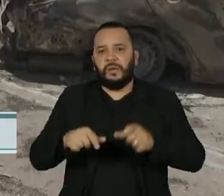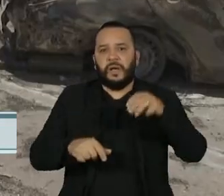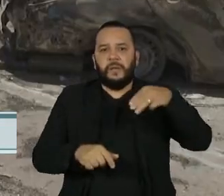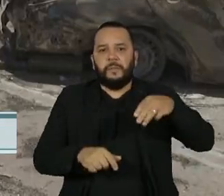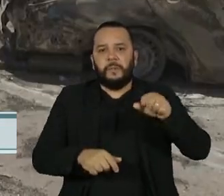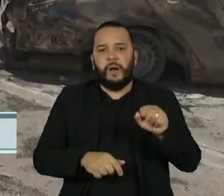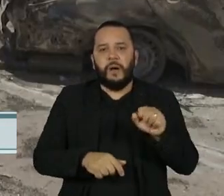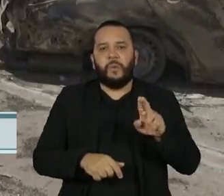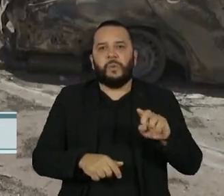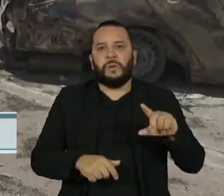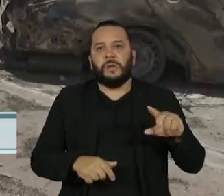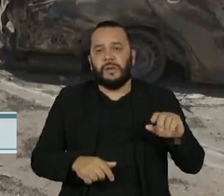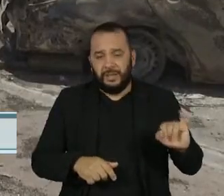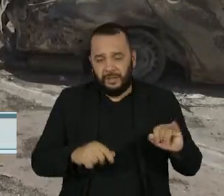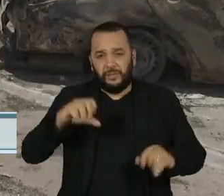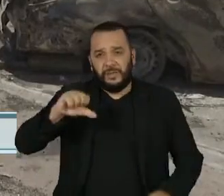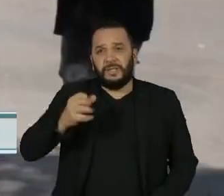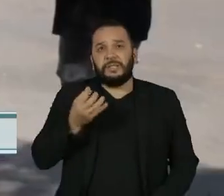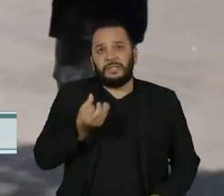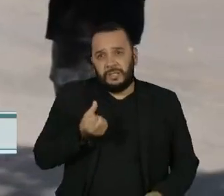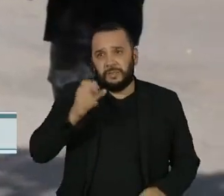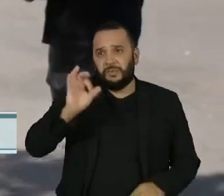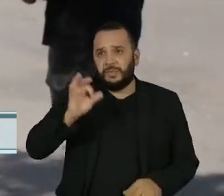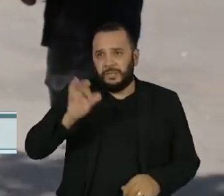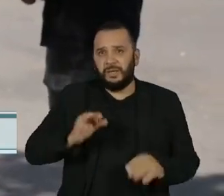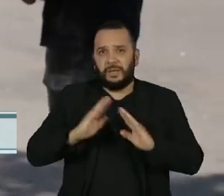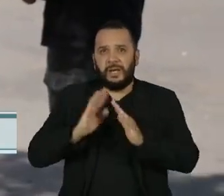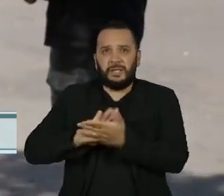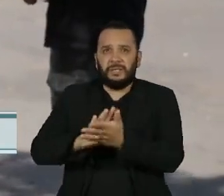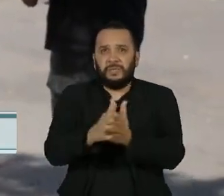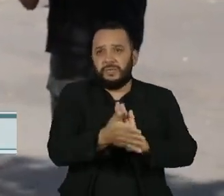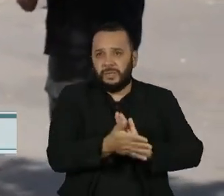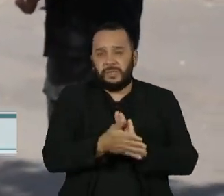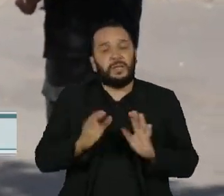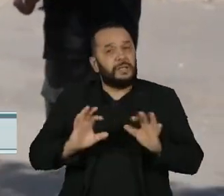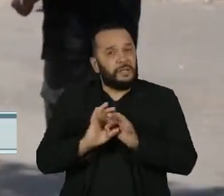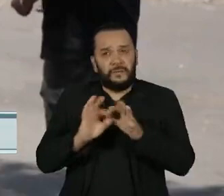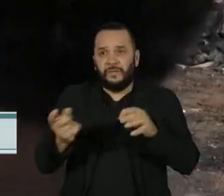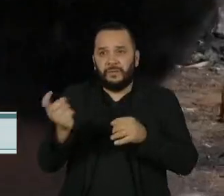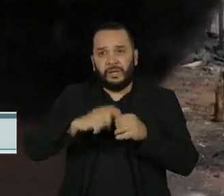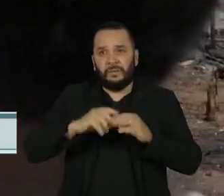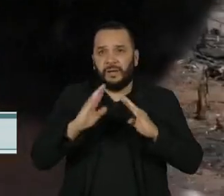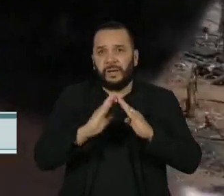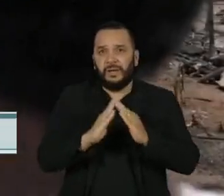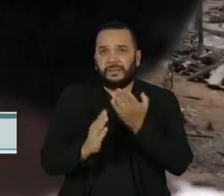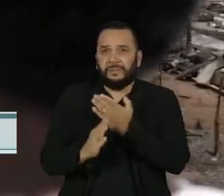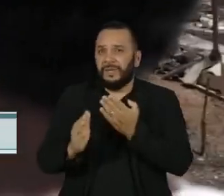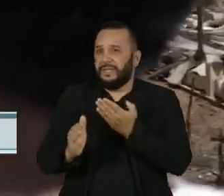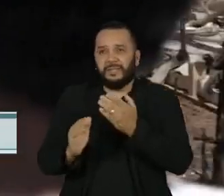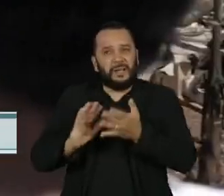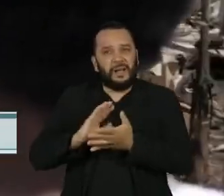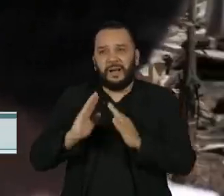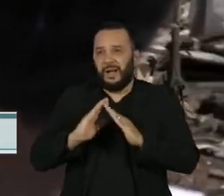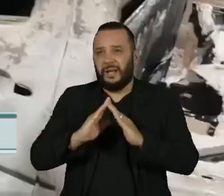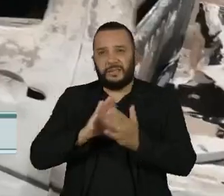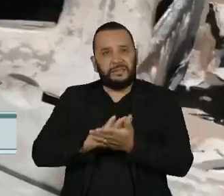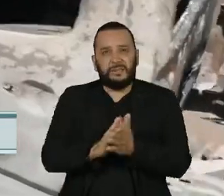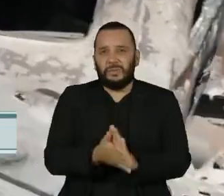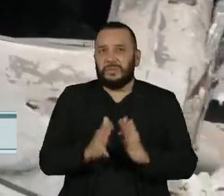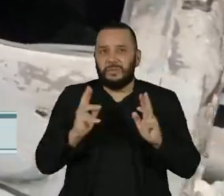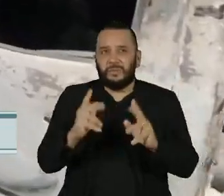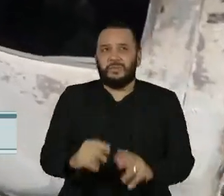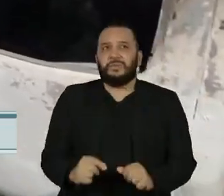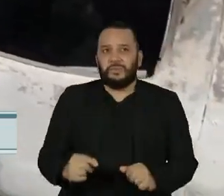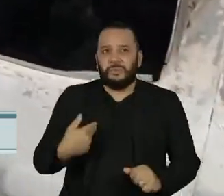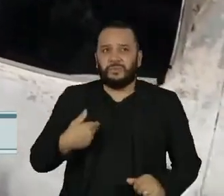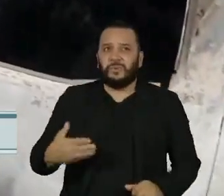O acesso para os moradores foi liberado, mas na volta para casa, a maioria só encontra cinzas. As autoridades